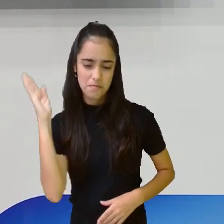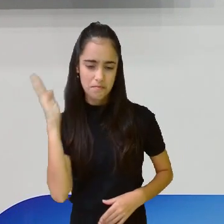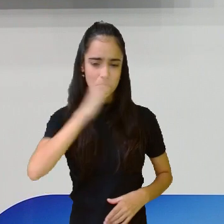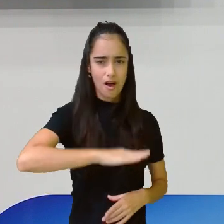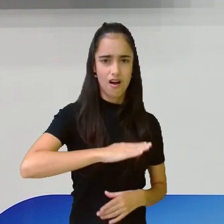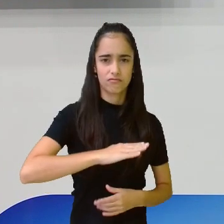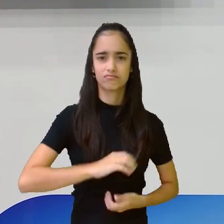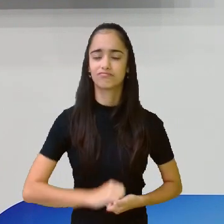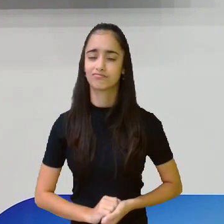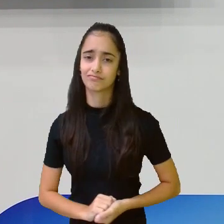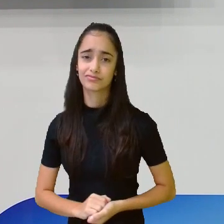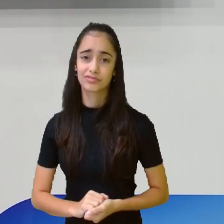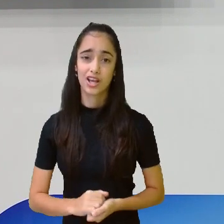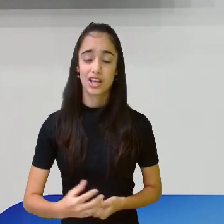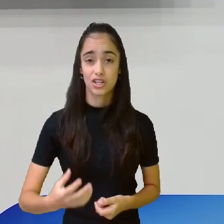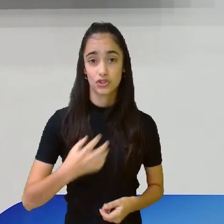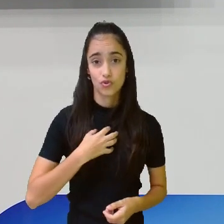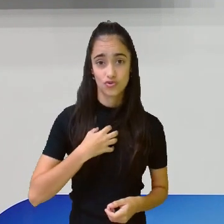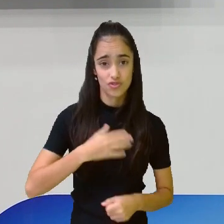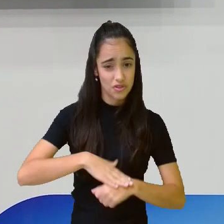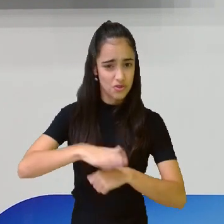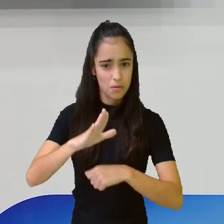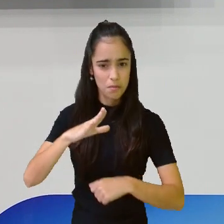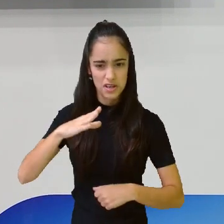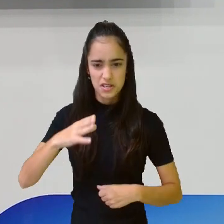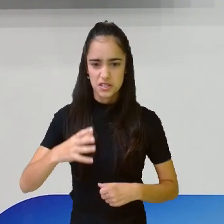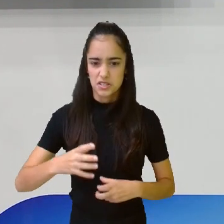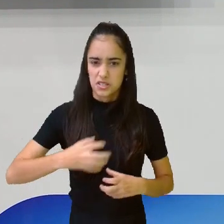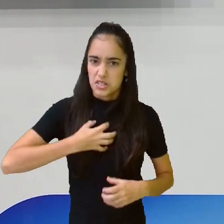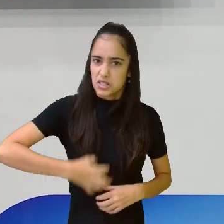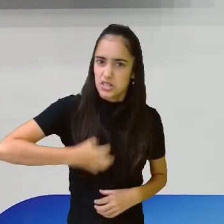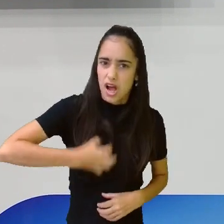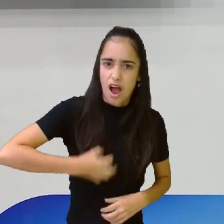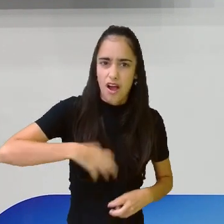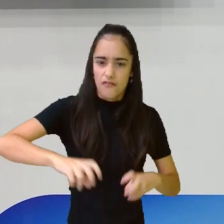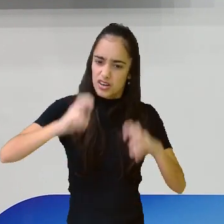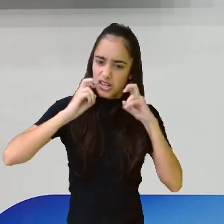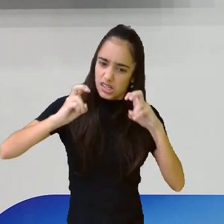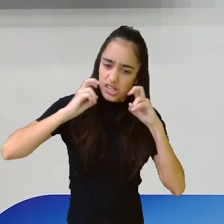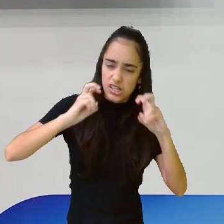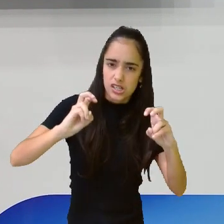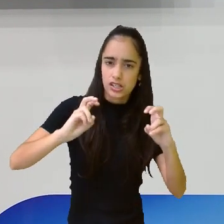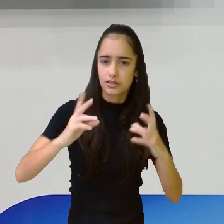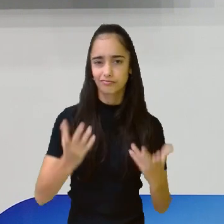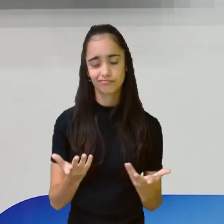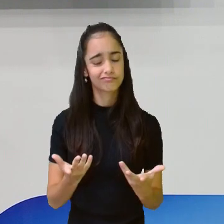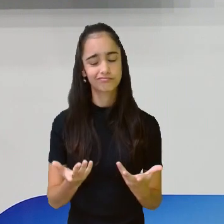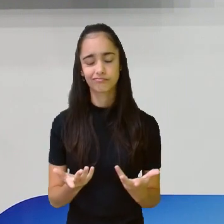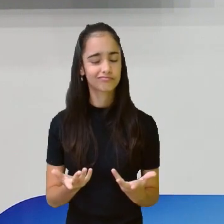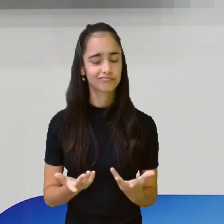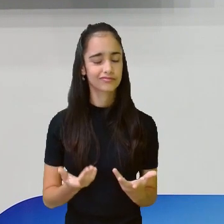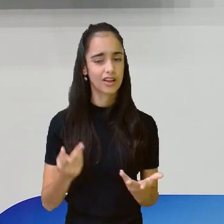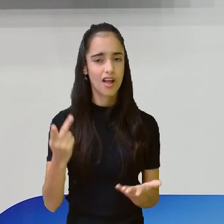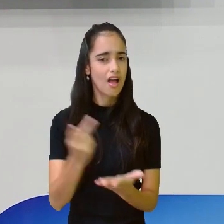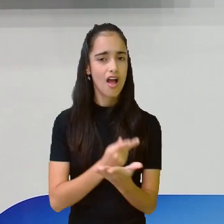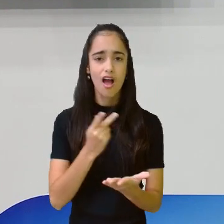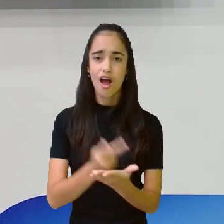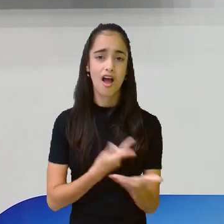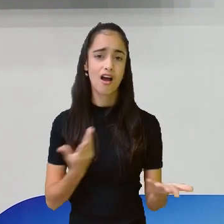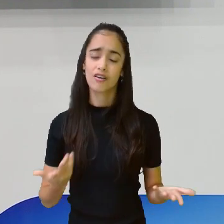agressiva. Então, é porque a gente quer rapidez, gente quer velocidade nos resultados e não chega, porque não é a maneira correta.